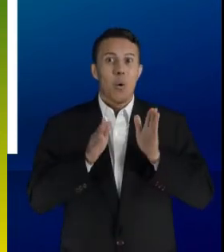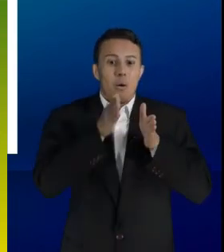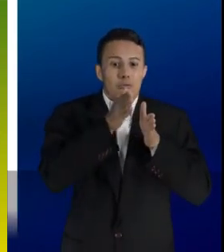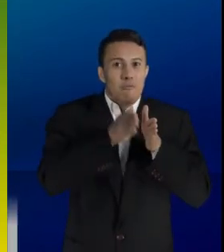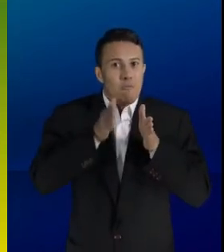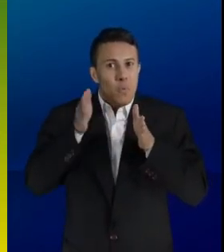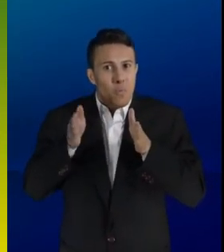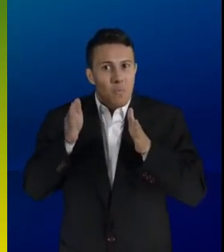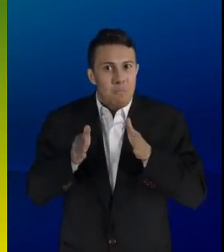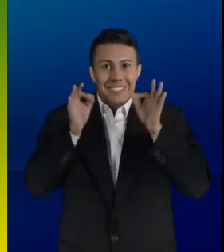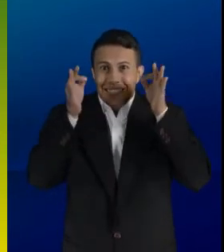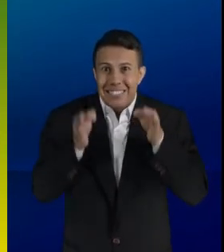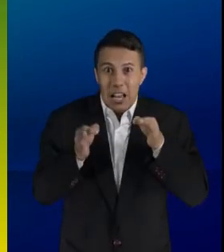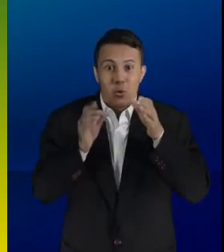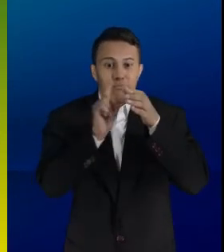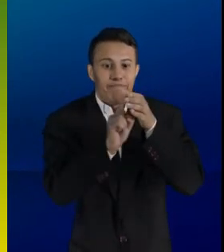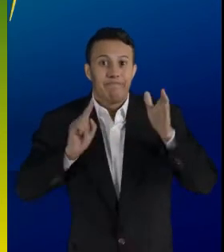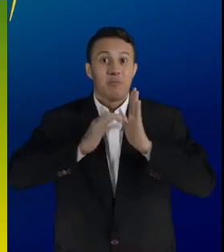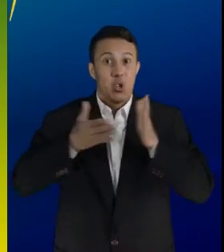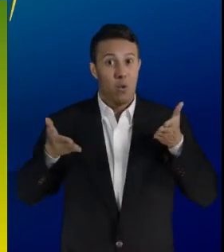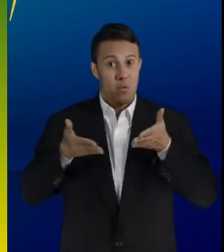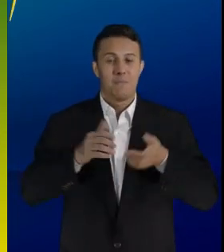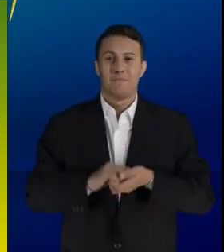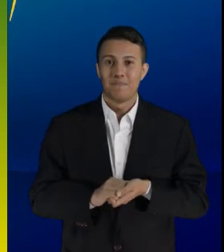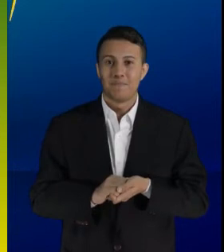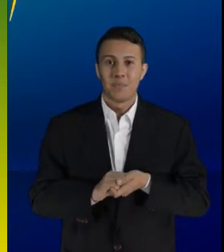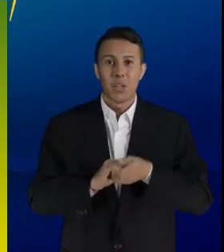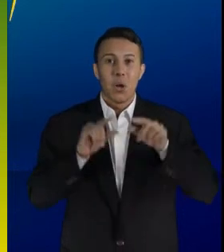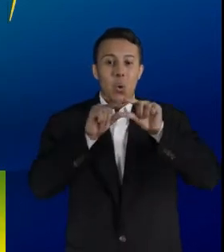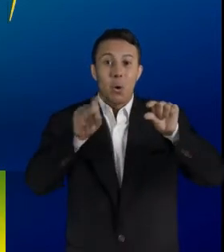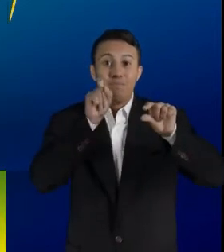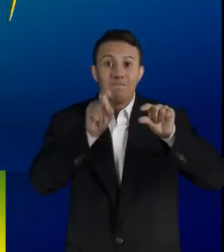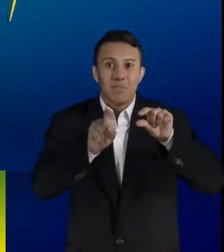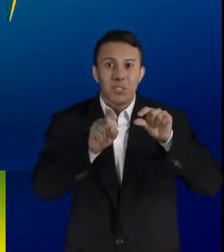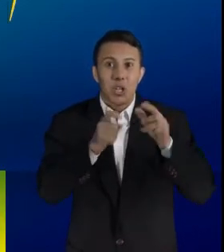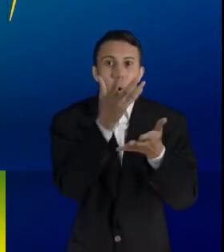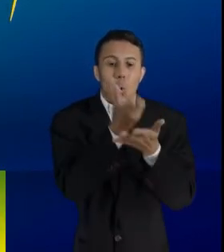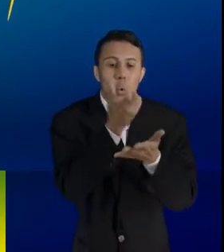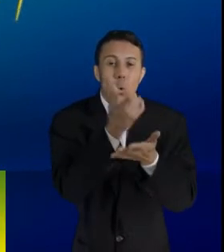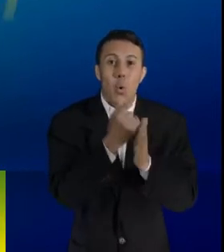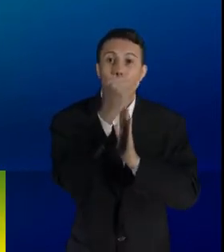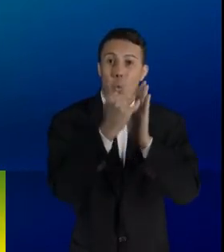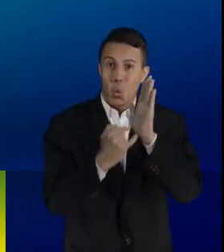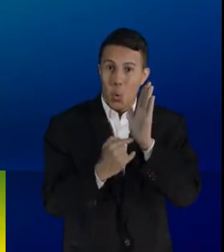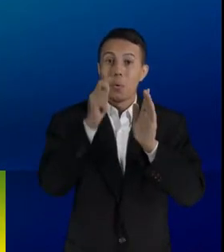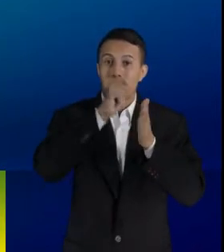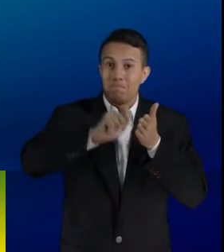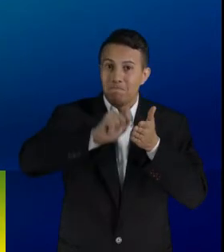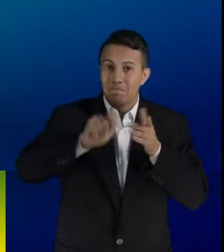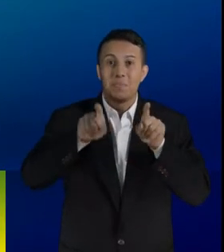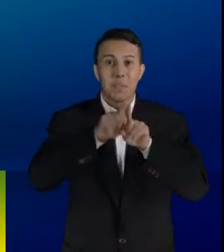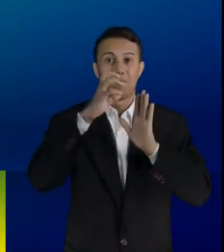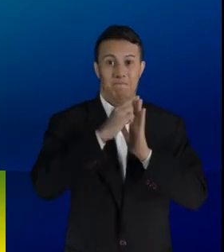do seu atual partido. Clique no link e baixe os documentos que devem ser preenchidos e assinados. Vá